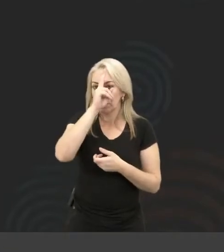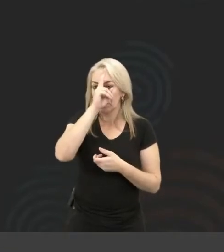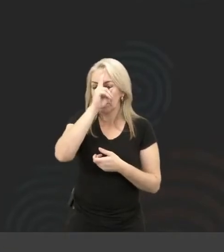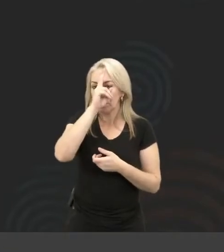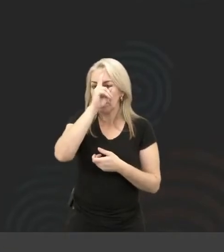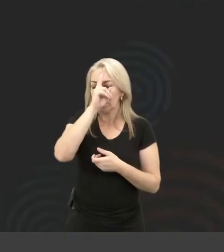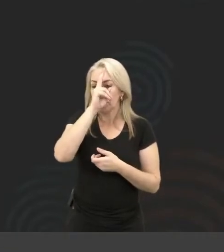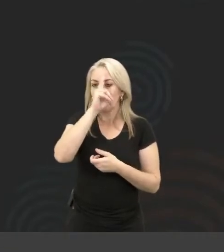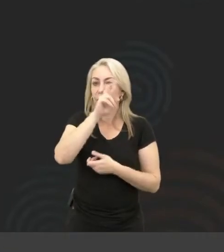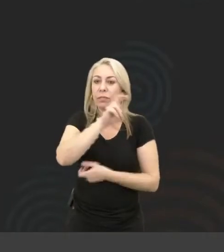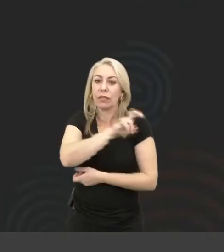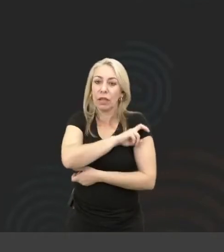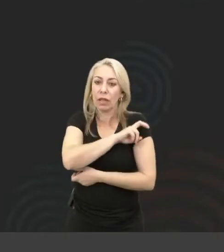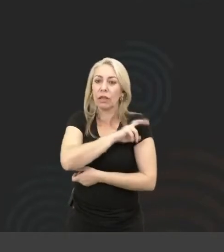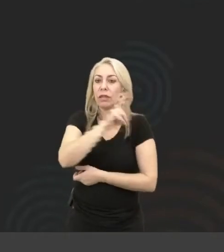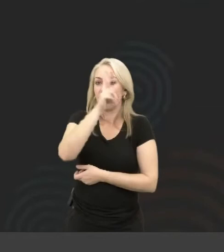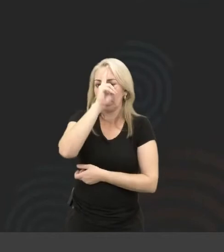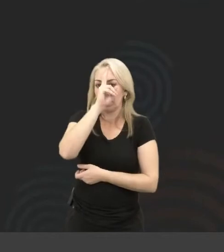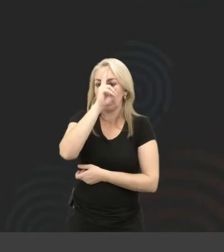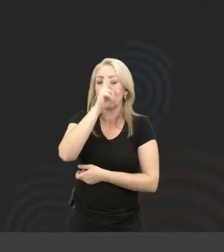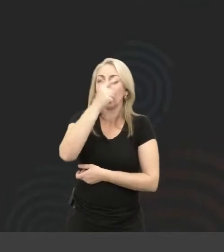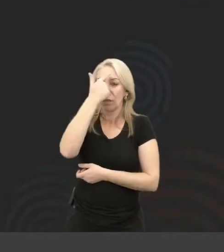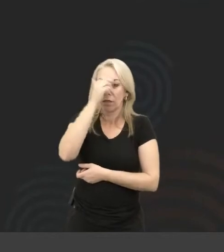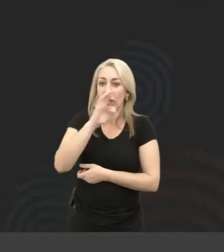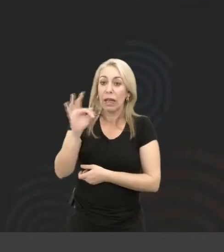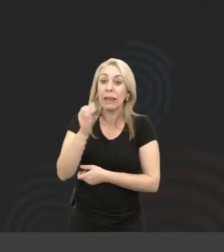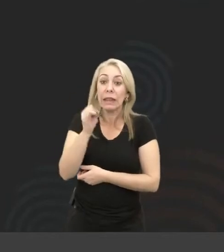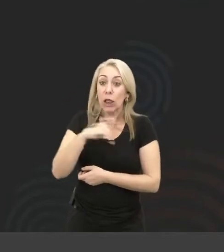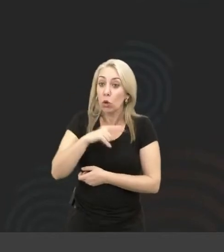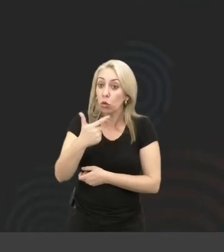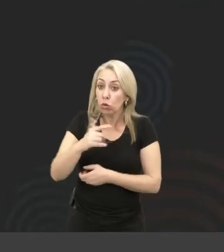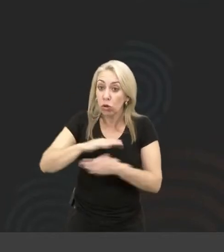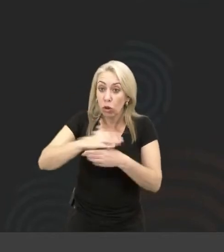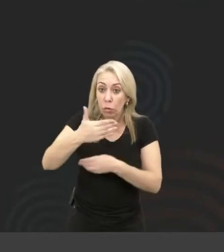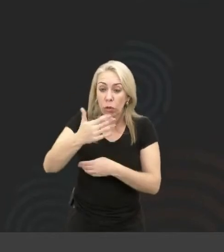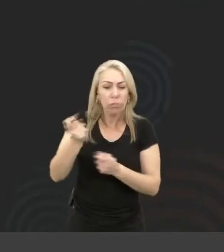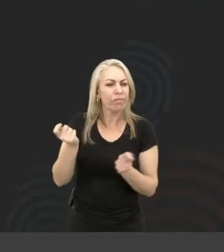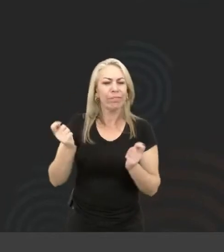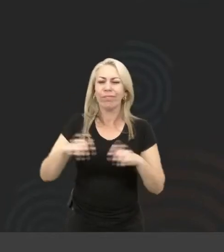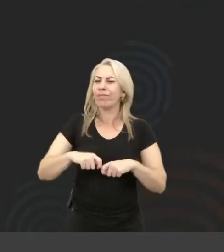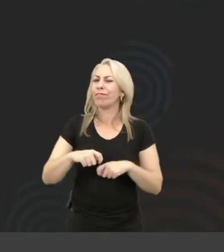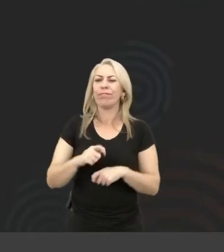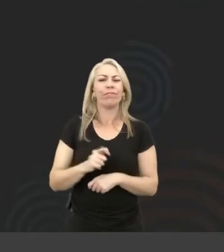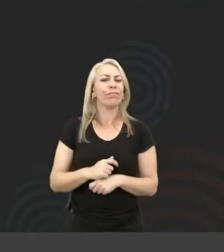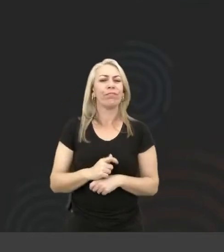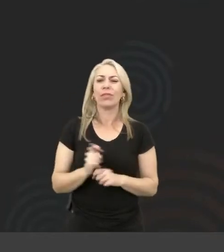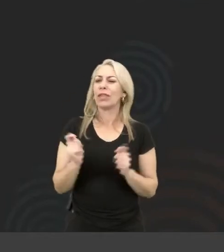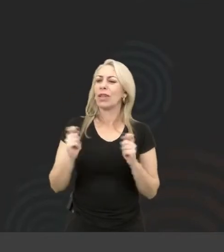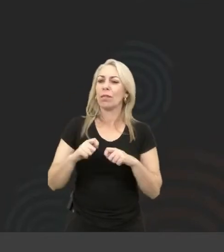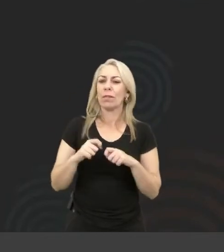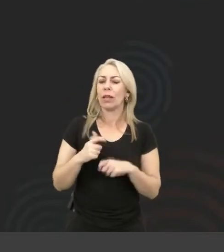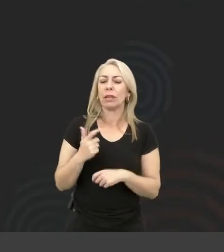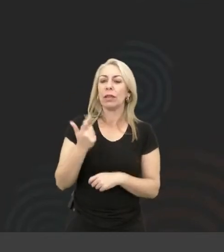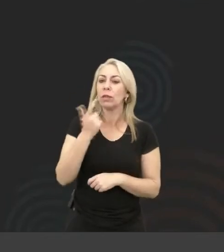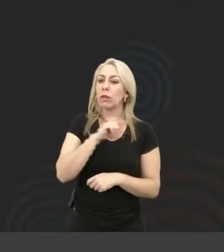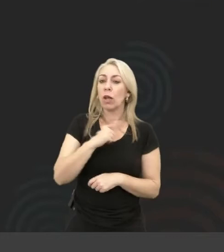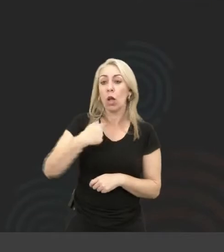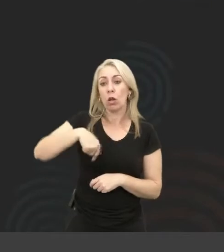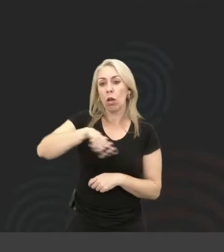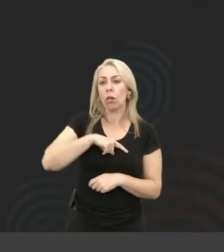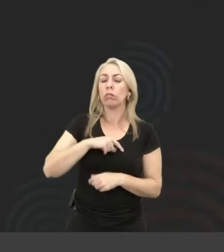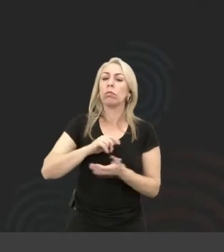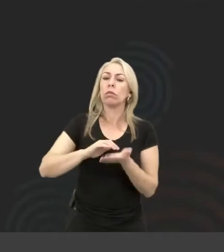na graduação. Sem ele não dá, não daria. Por exemplo, nós lemos o braile.